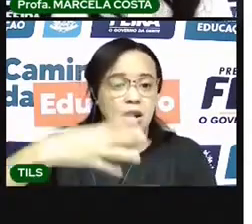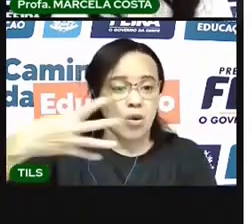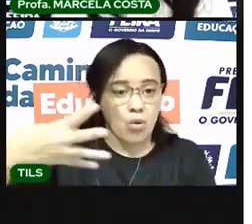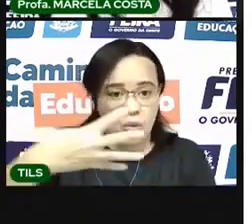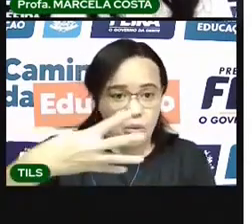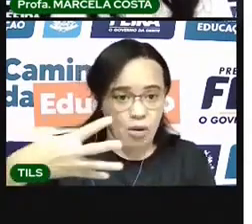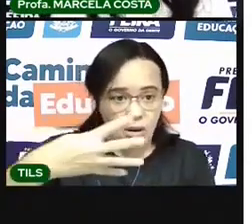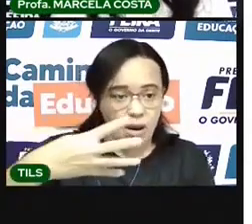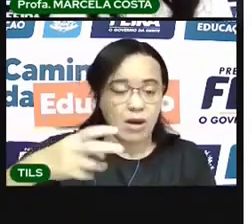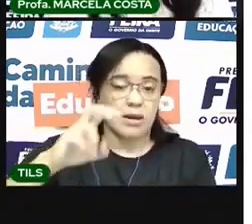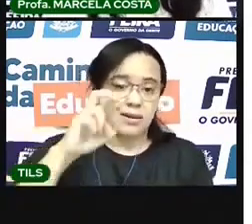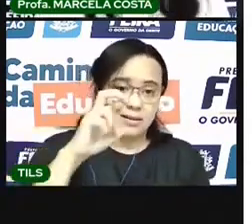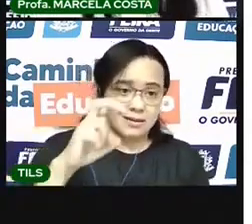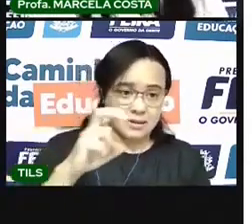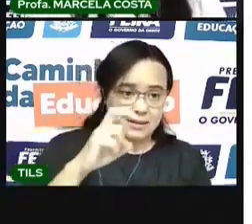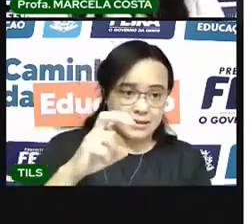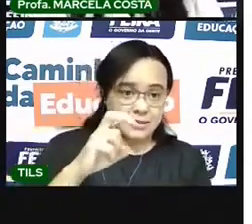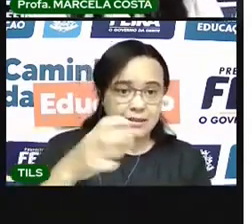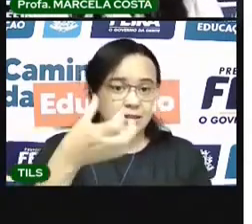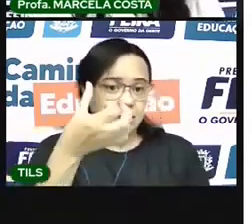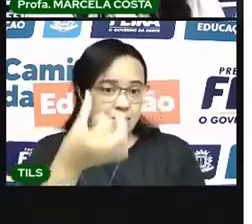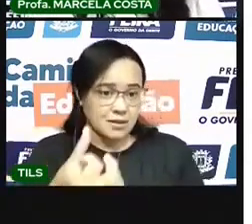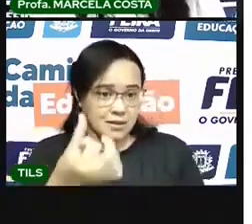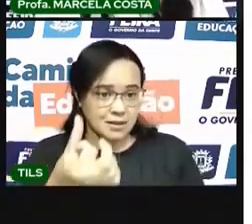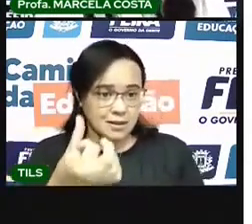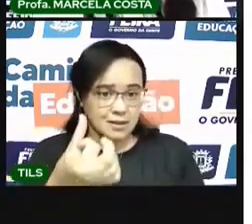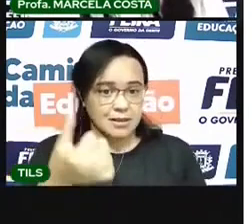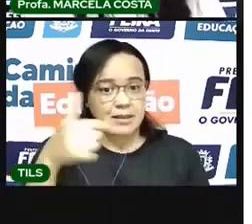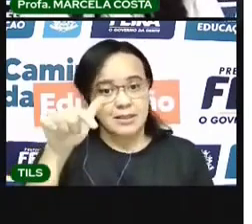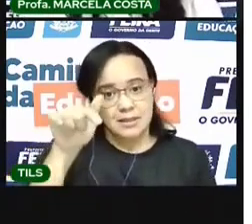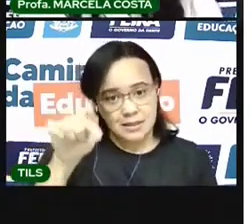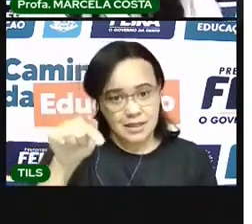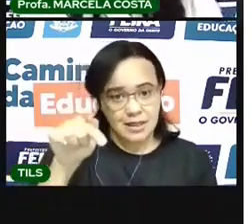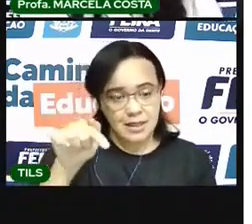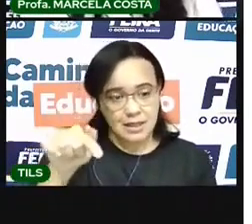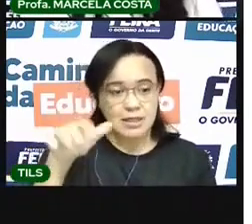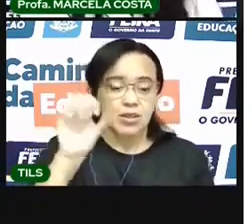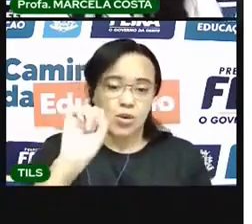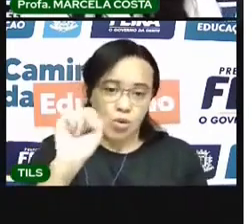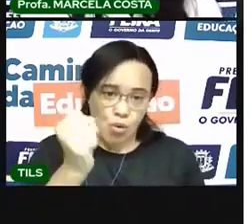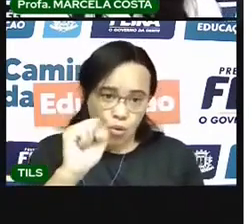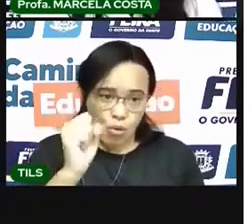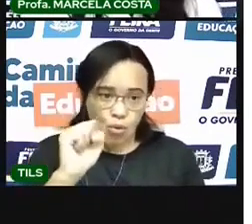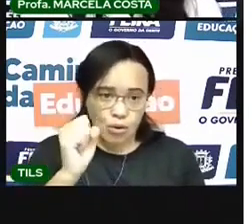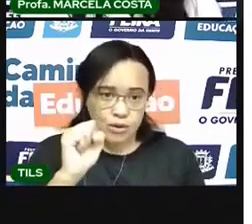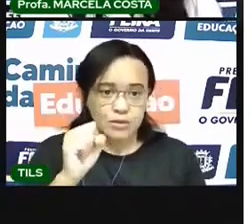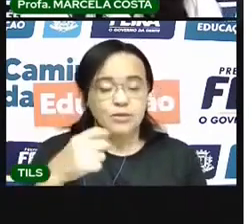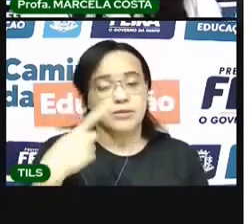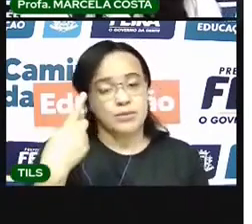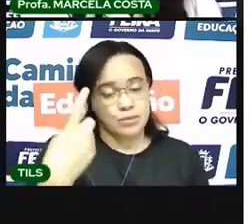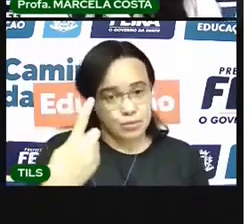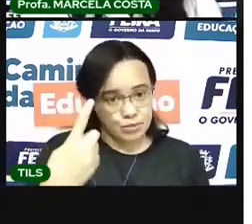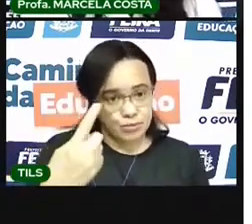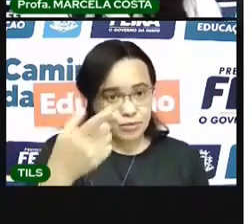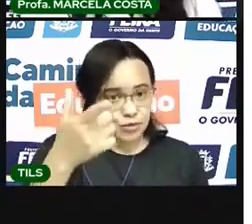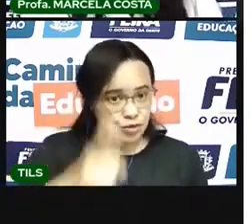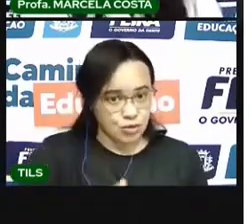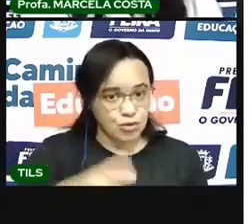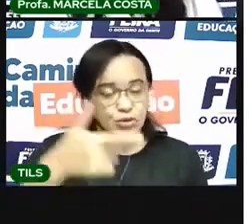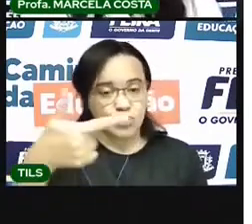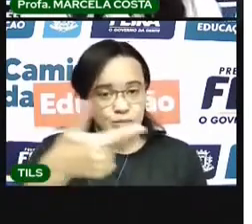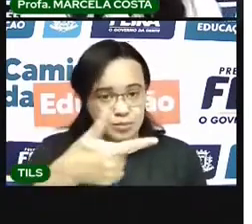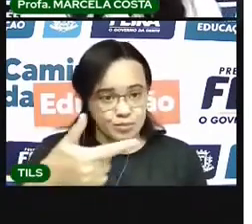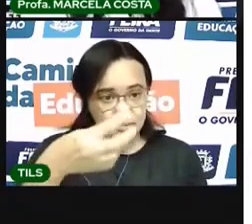Na sequência de números. Olha. Conta aqui. 1, 2,